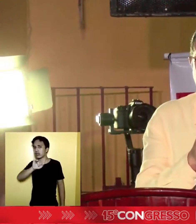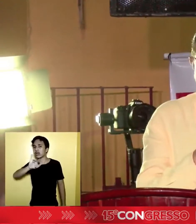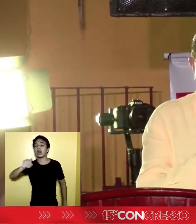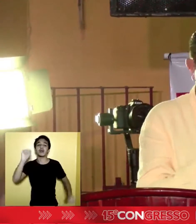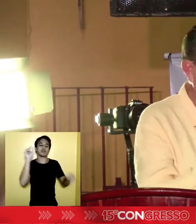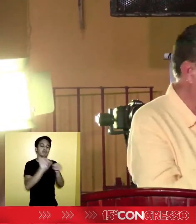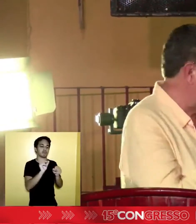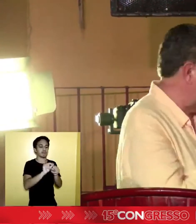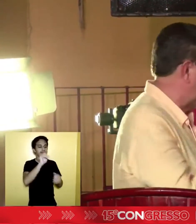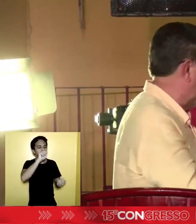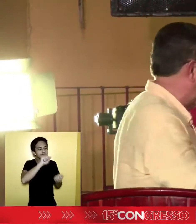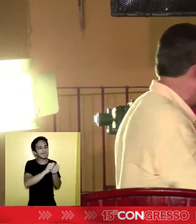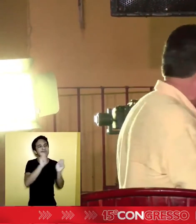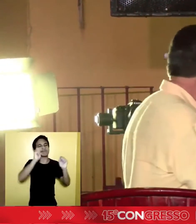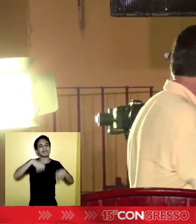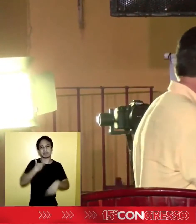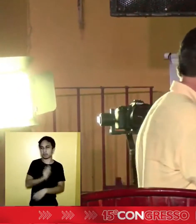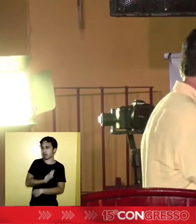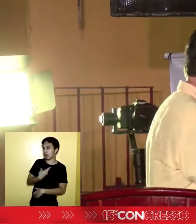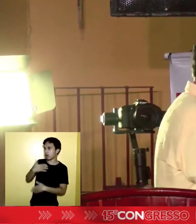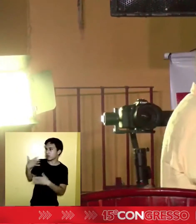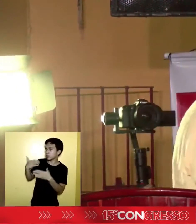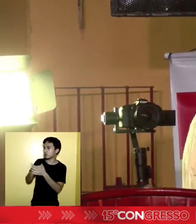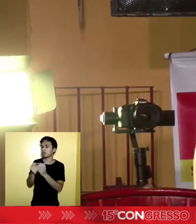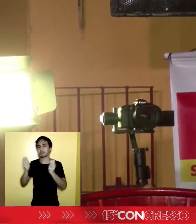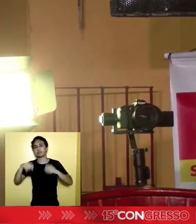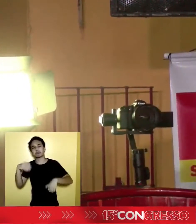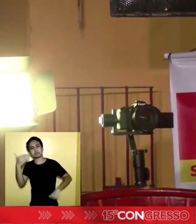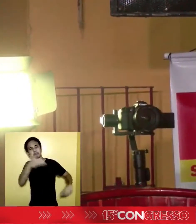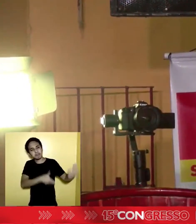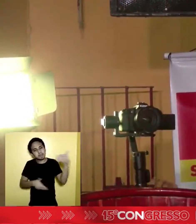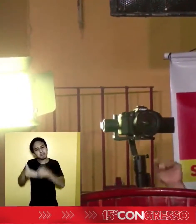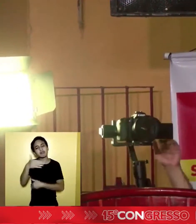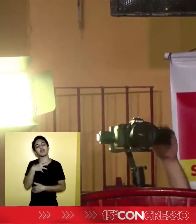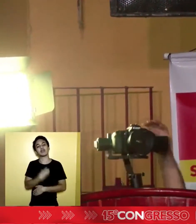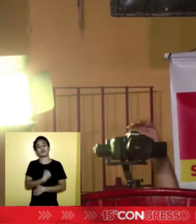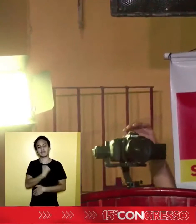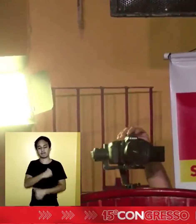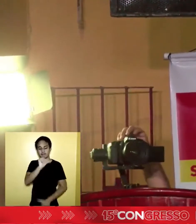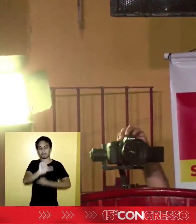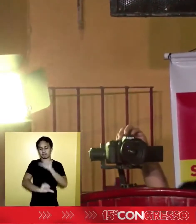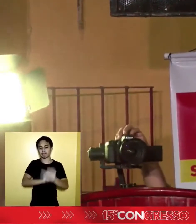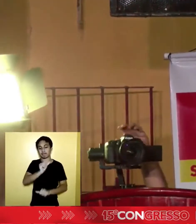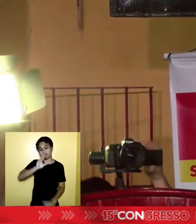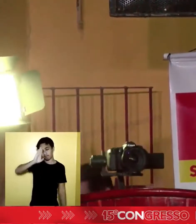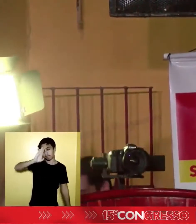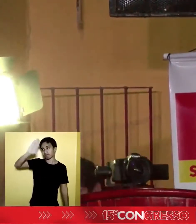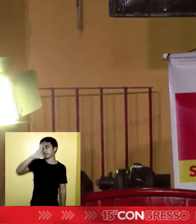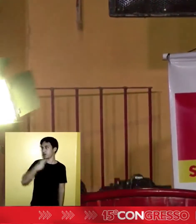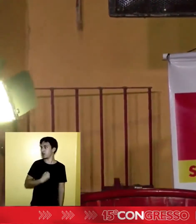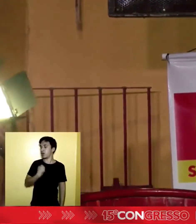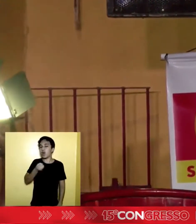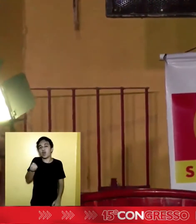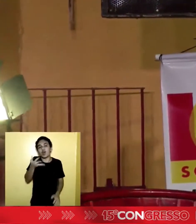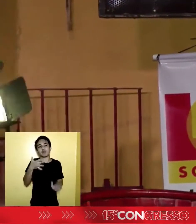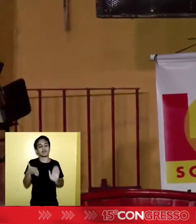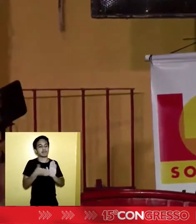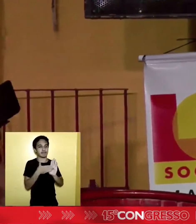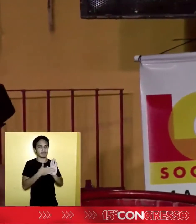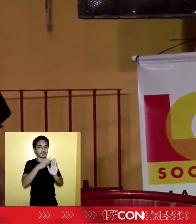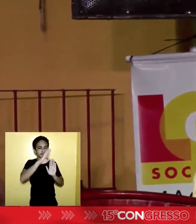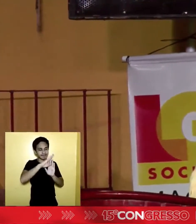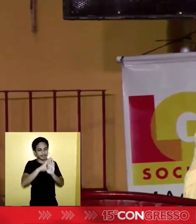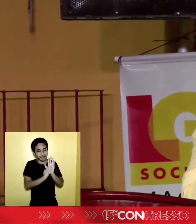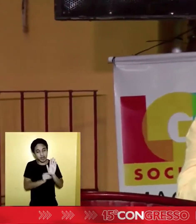quando espero ver muitos companheiros do Amapá presentes e contribuindo com essa mudança fundamental, com este novo programa do nosso